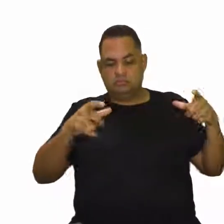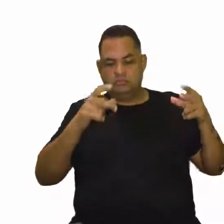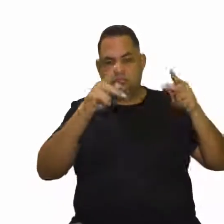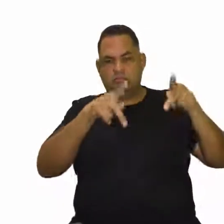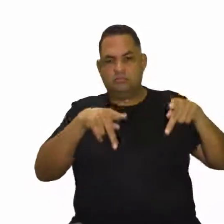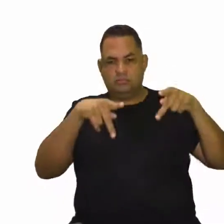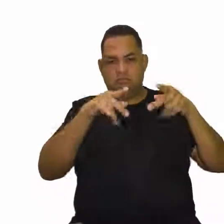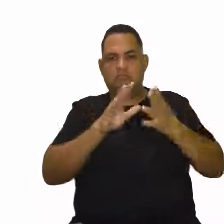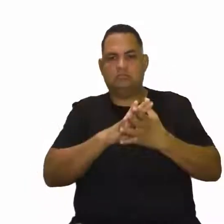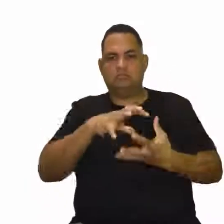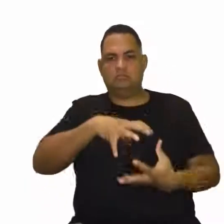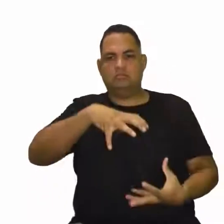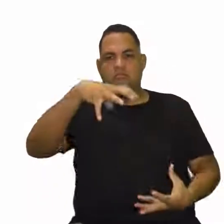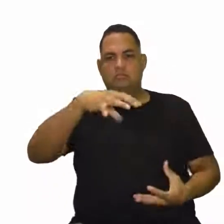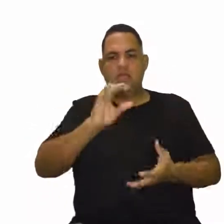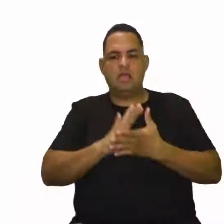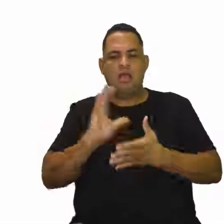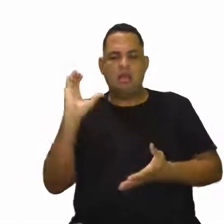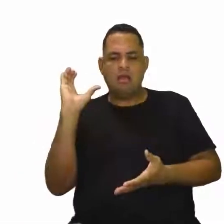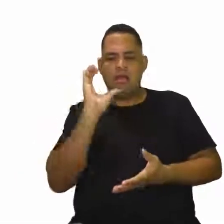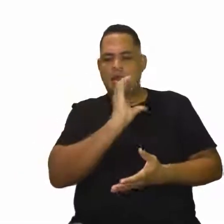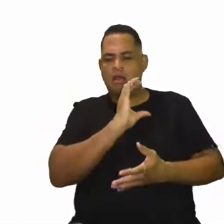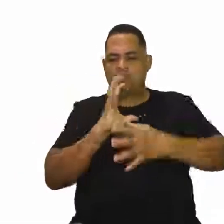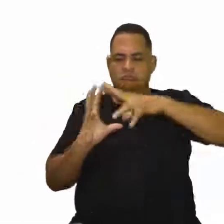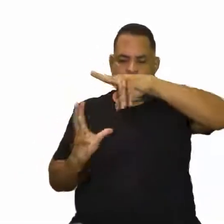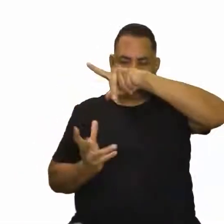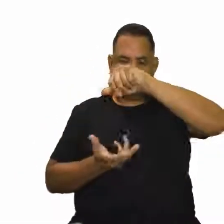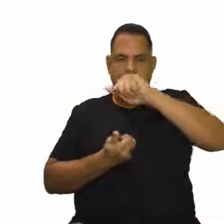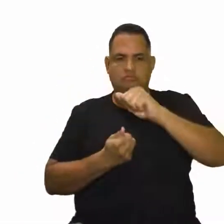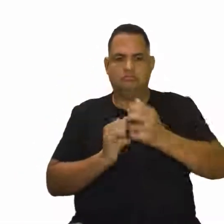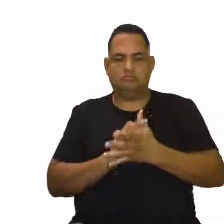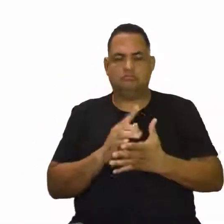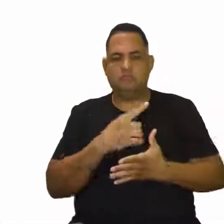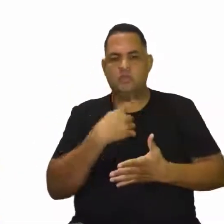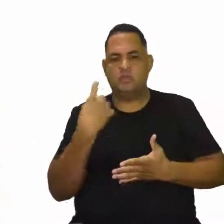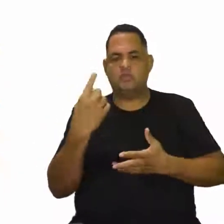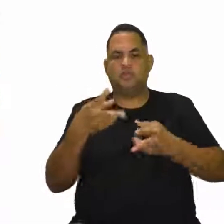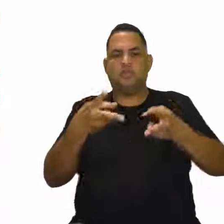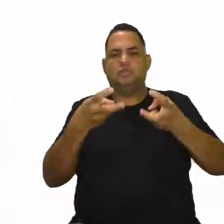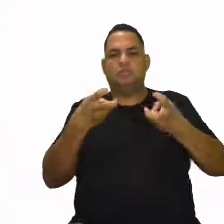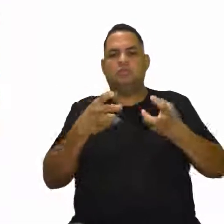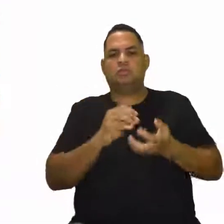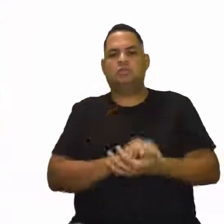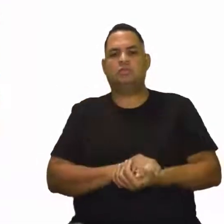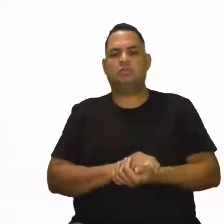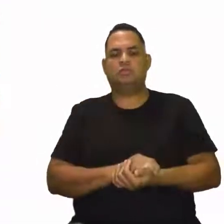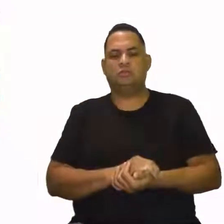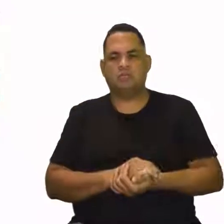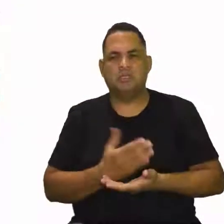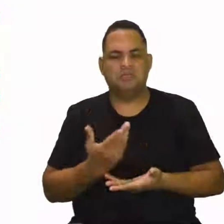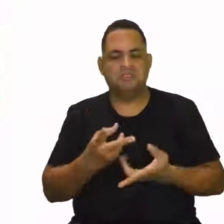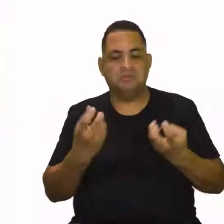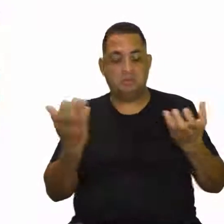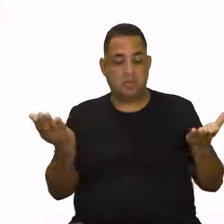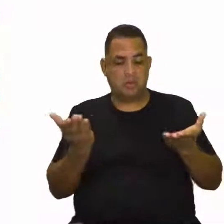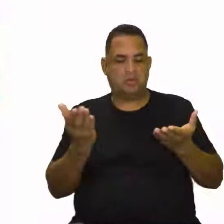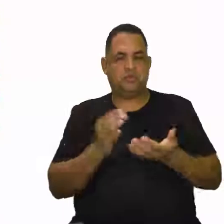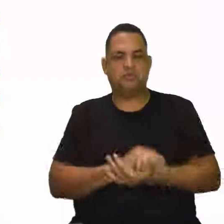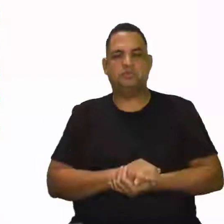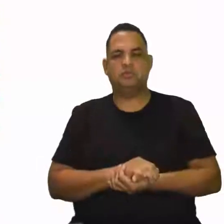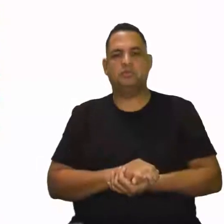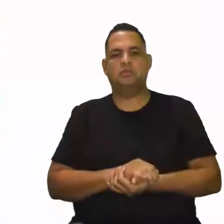E esse ritmo está muito acelerado no mundo. A gente percebe mais idosos hoje, né? Do que há muito tempo atrás.